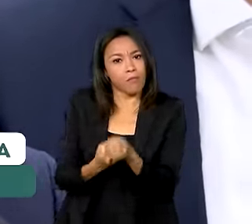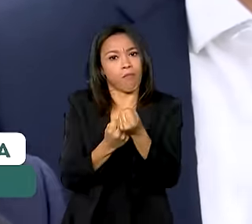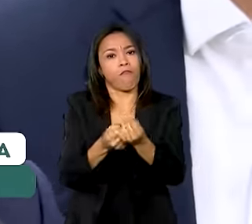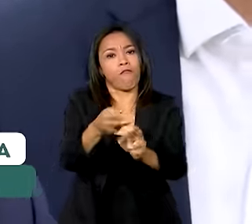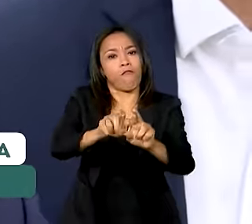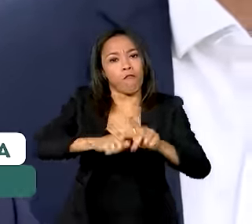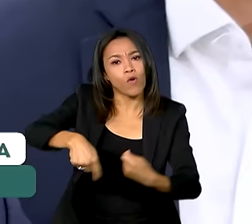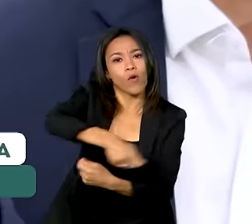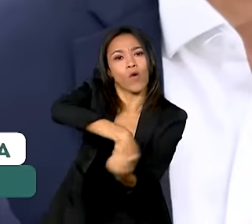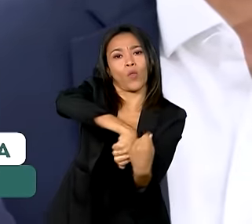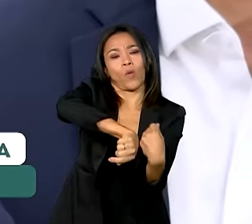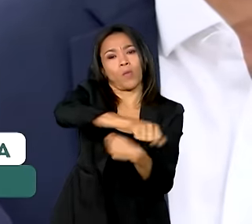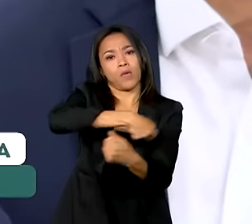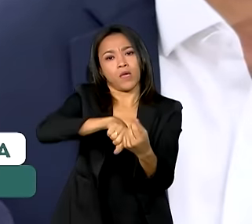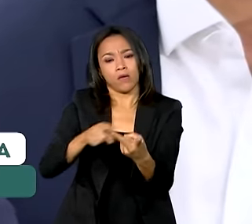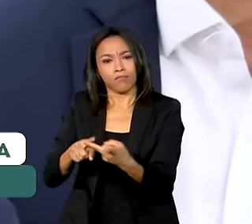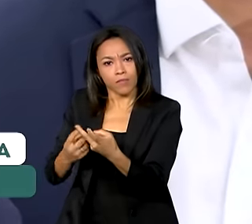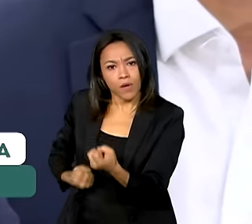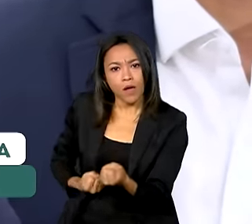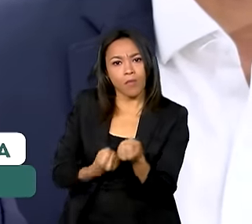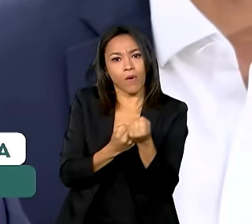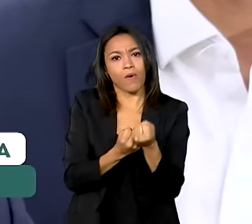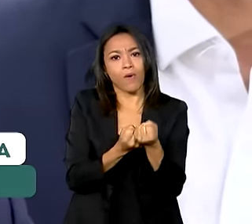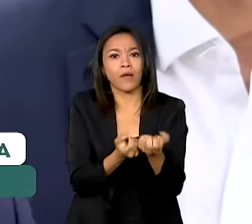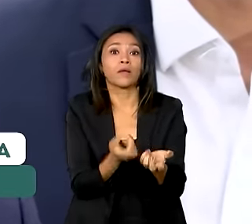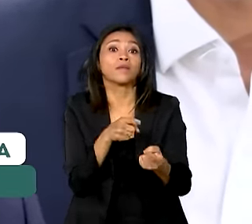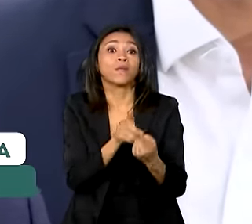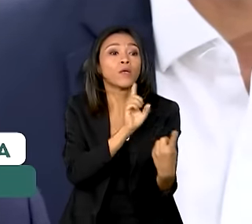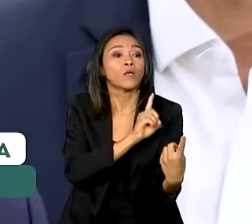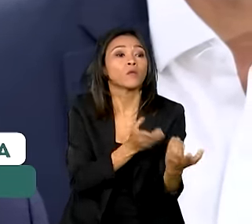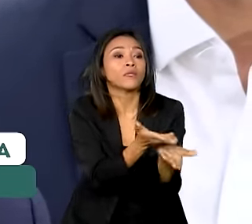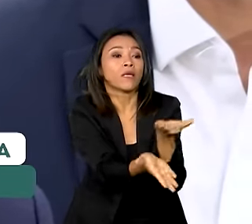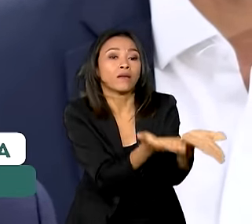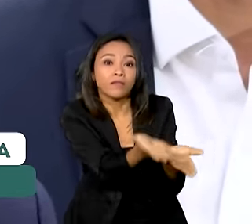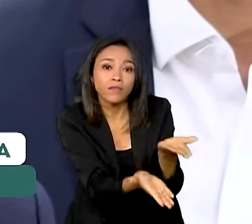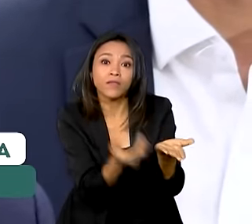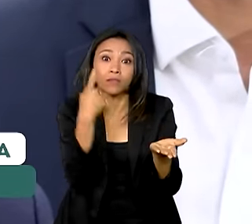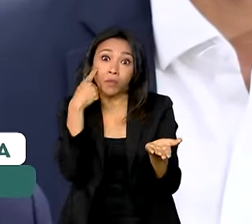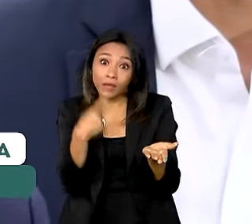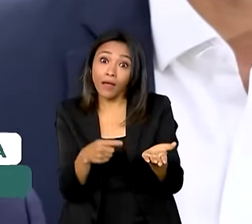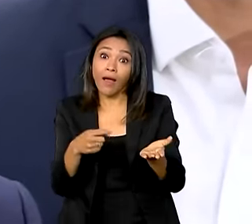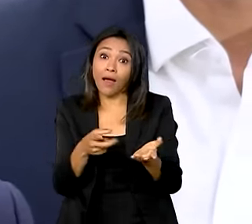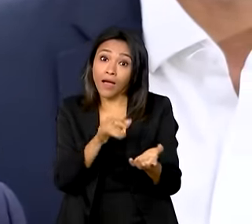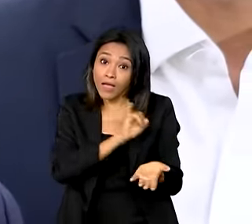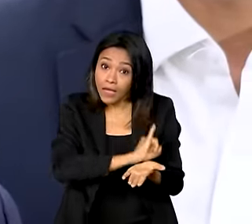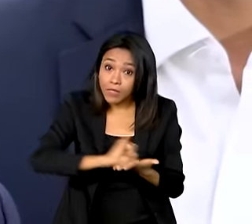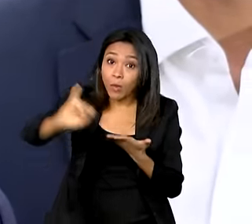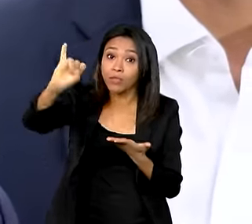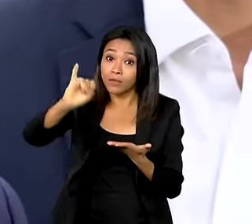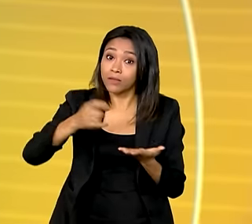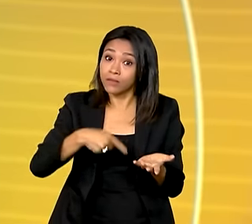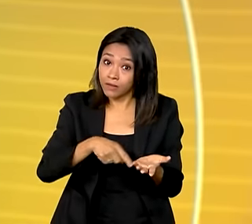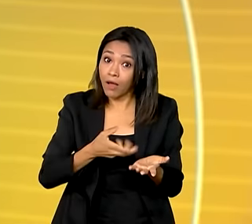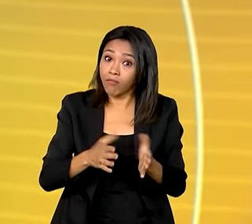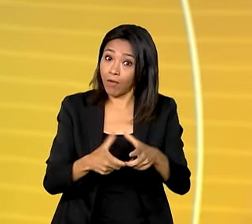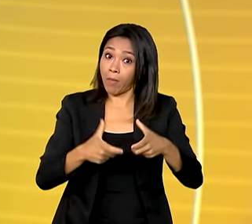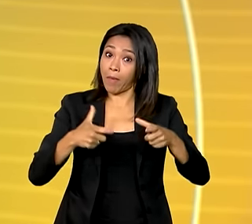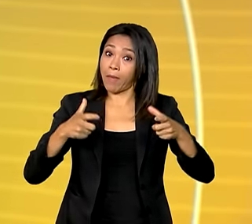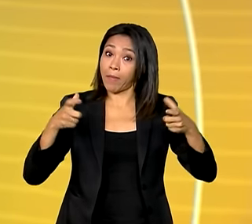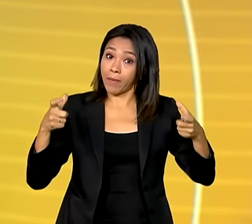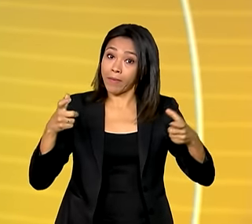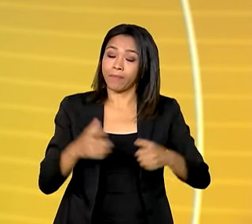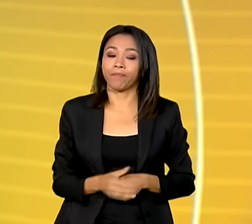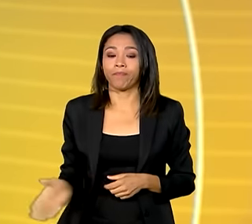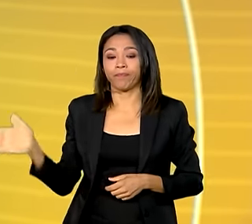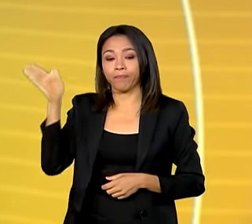fortalece o setor de serviços, tendo em vista o crescimento das exportações aqui do estado. E